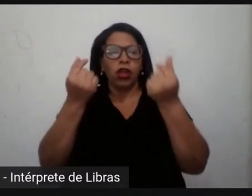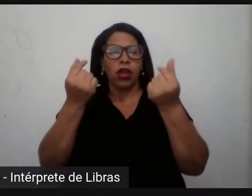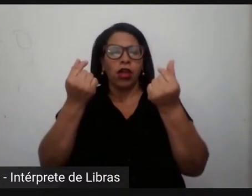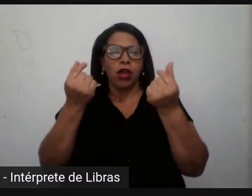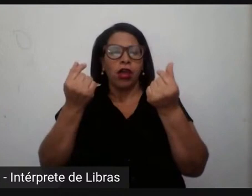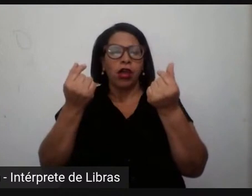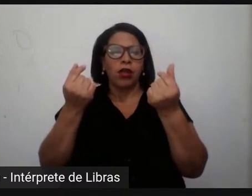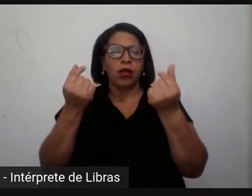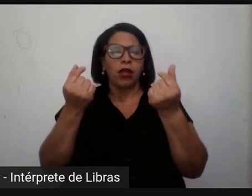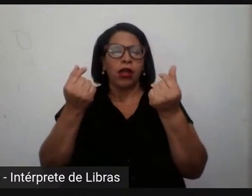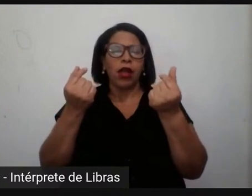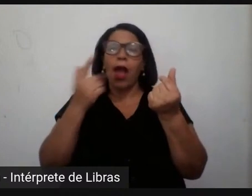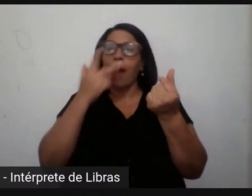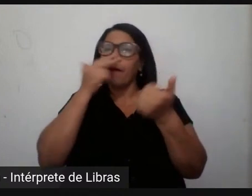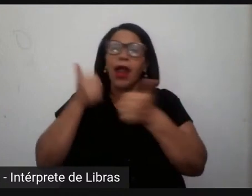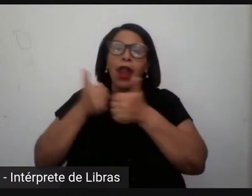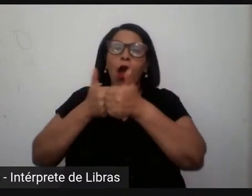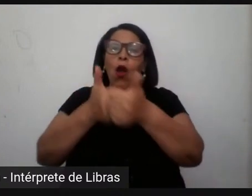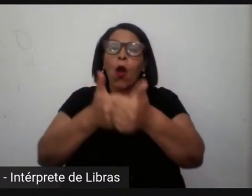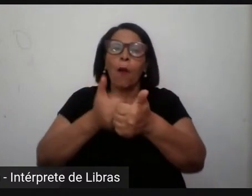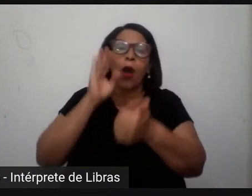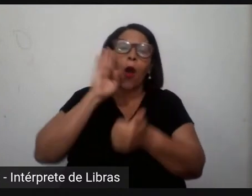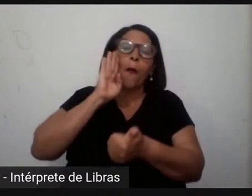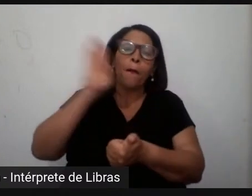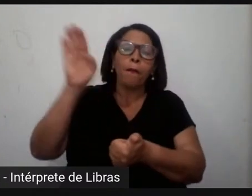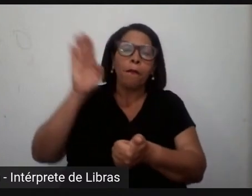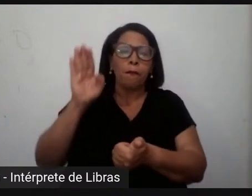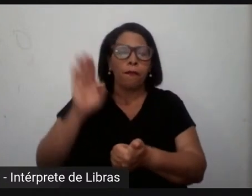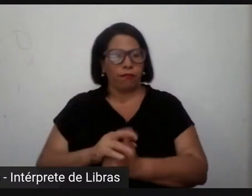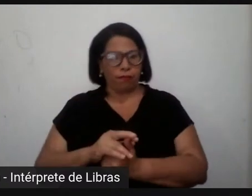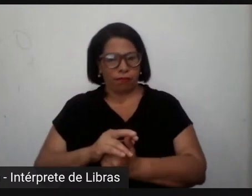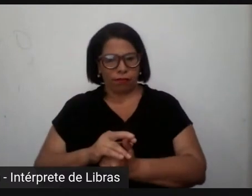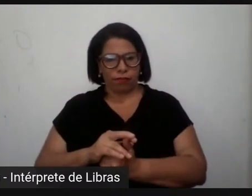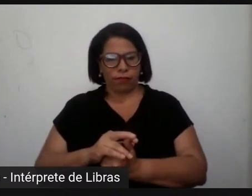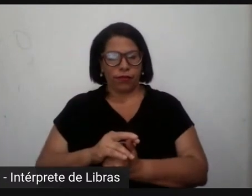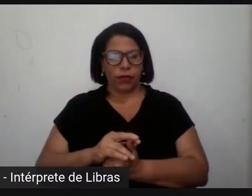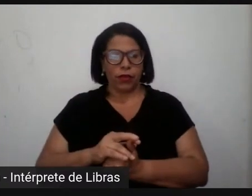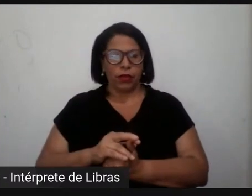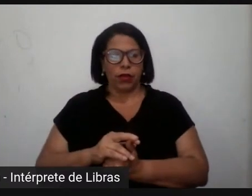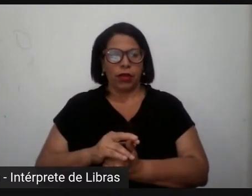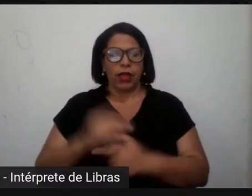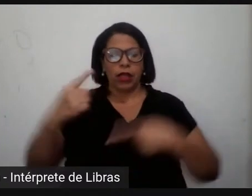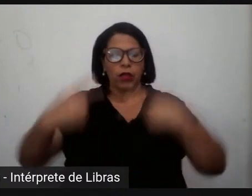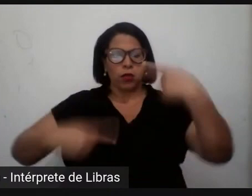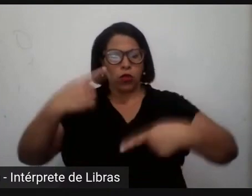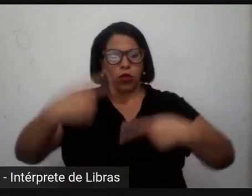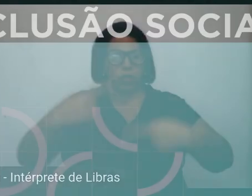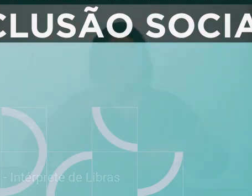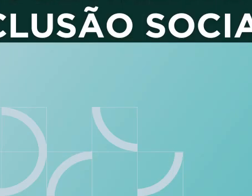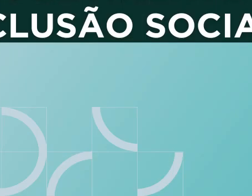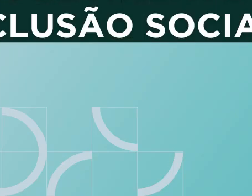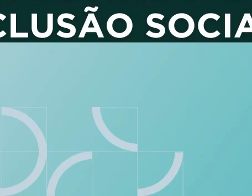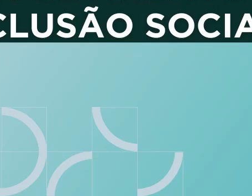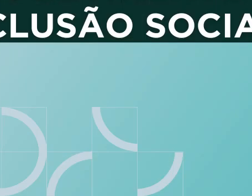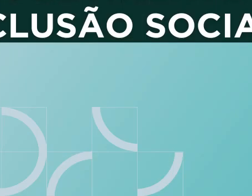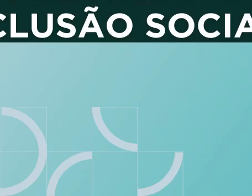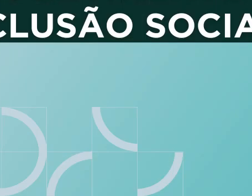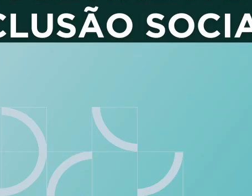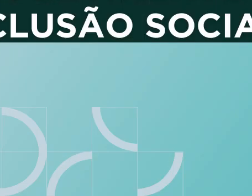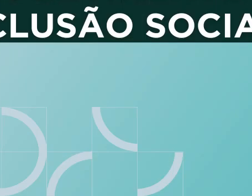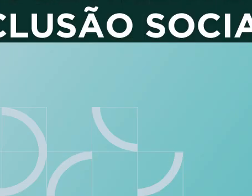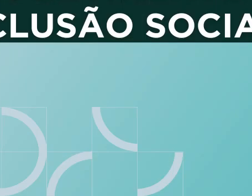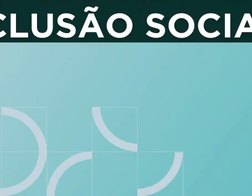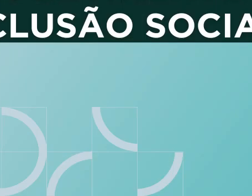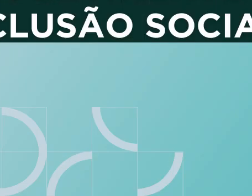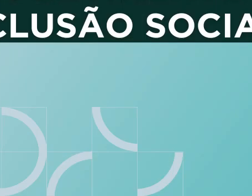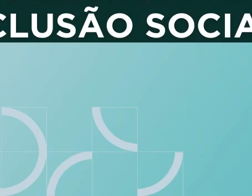de guia, de condutor, de sinalizador das políticas de governo. CAP. AC. E.